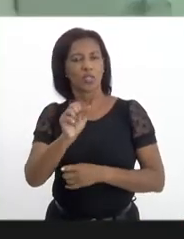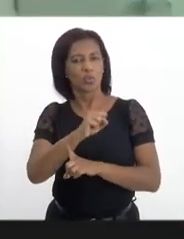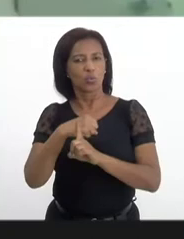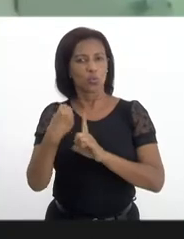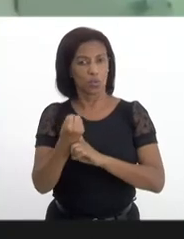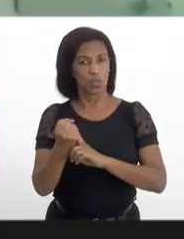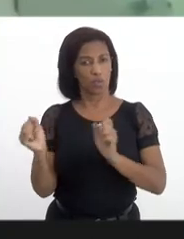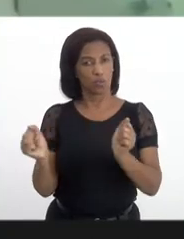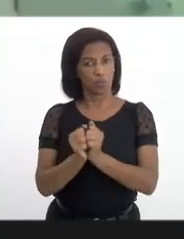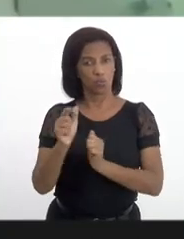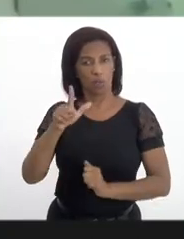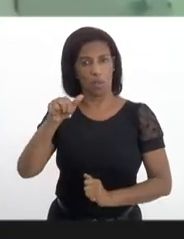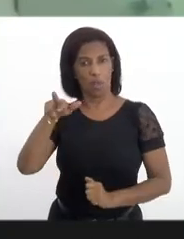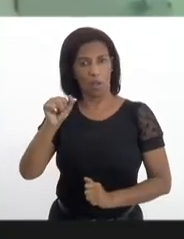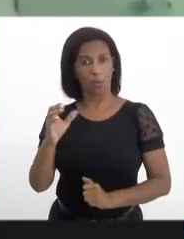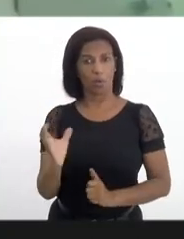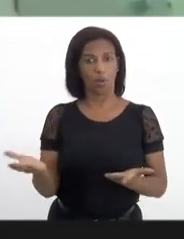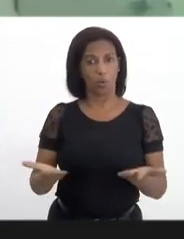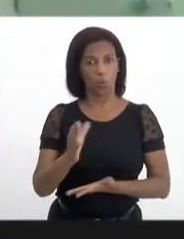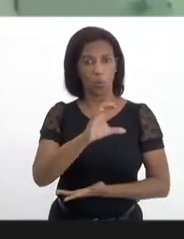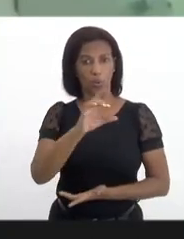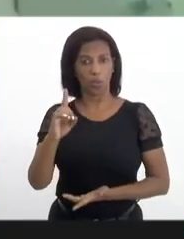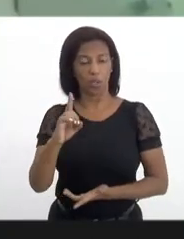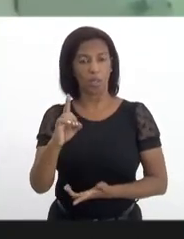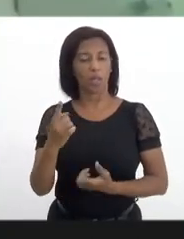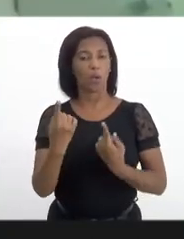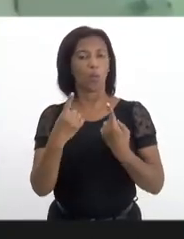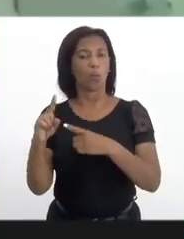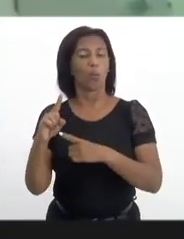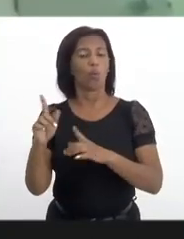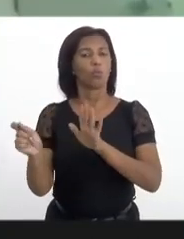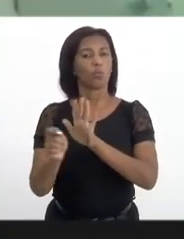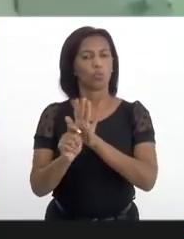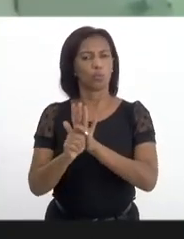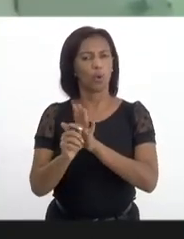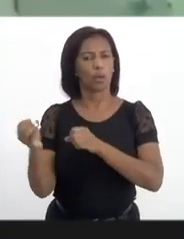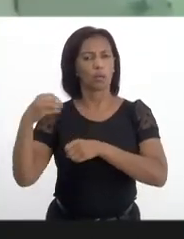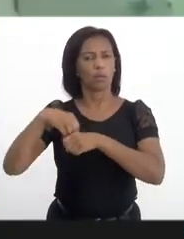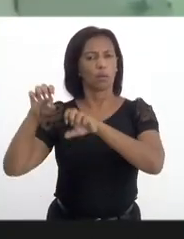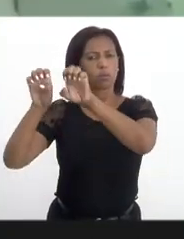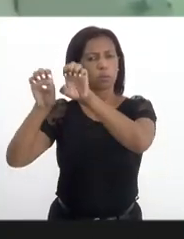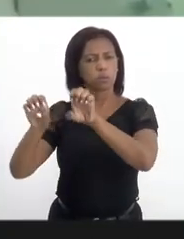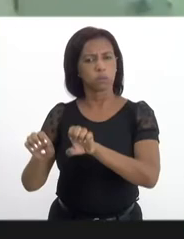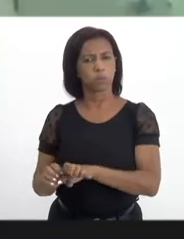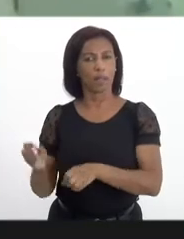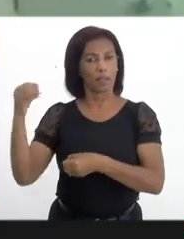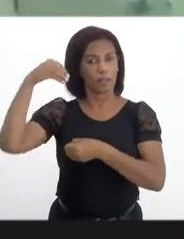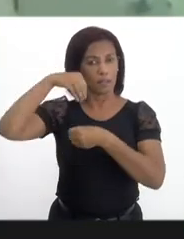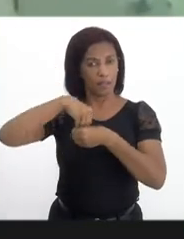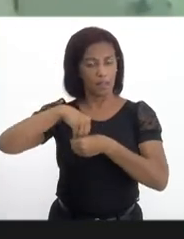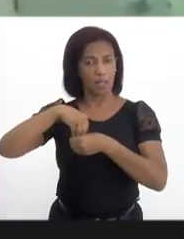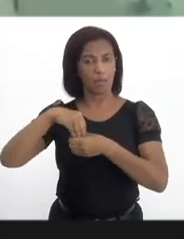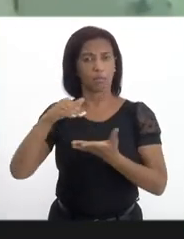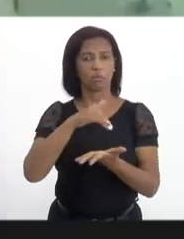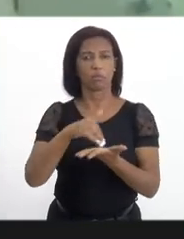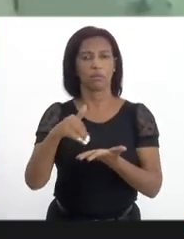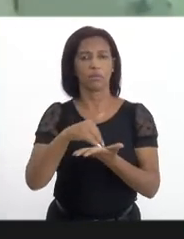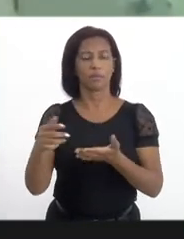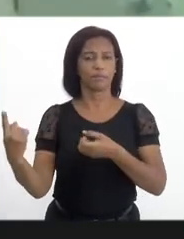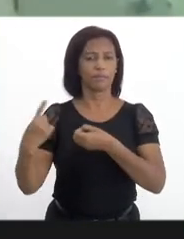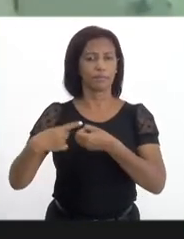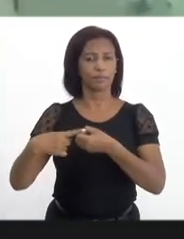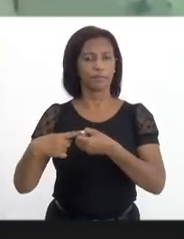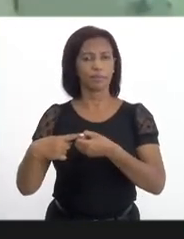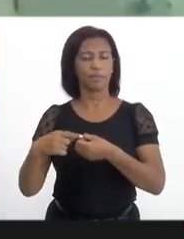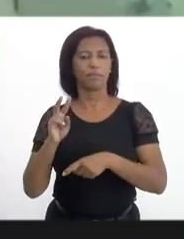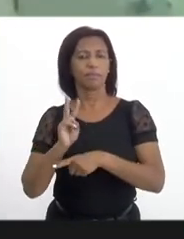E hoje, a Coordenadoria Antidrogas, ela hoje é uma estrutura dentro da Coordenadoria Geral de Conselhos e dentro da Secretaria Municipal de